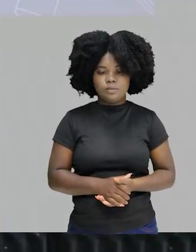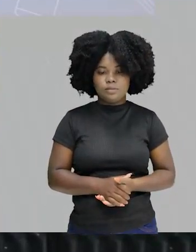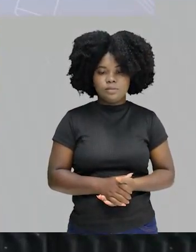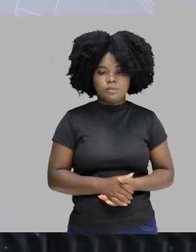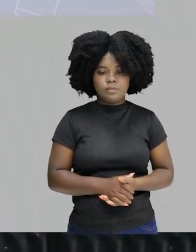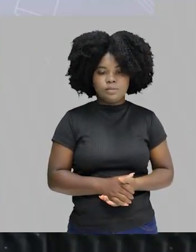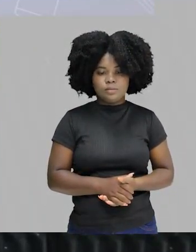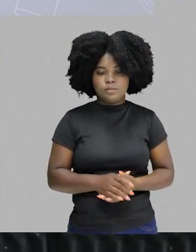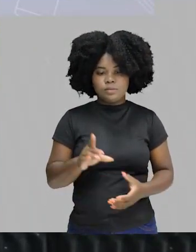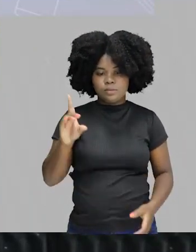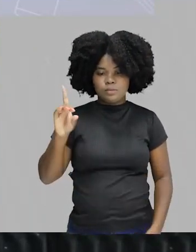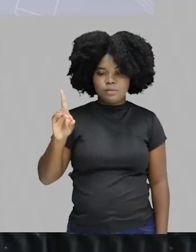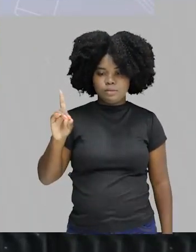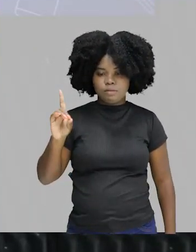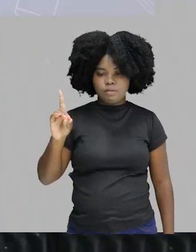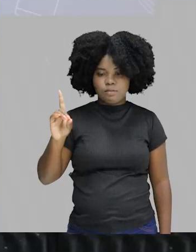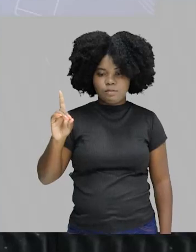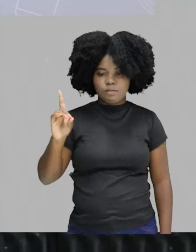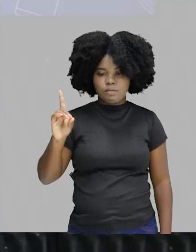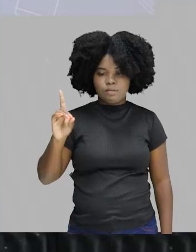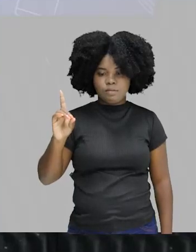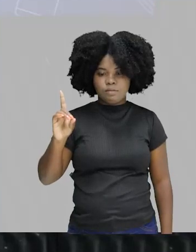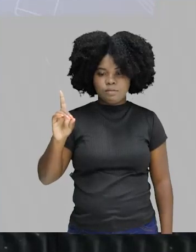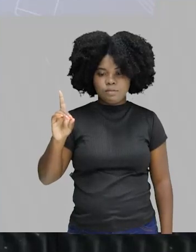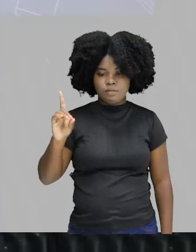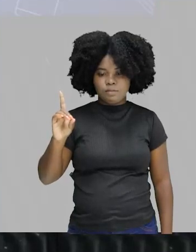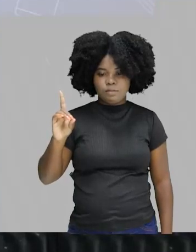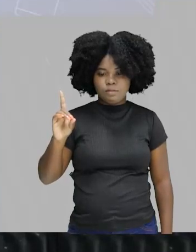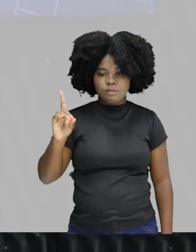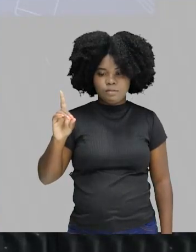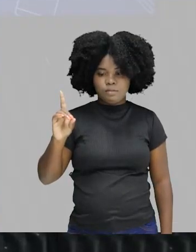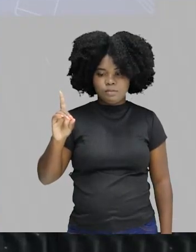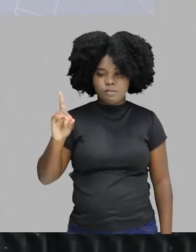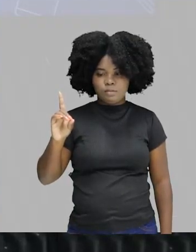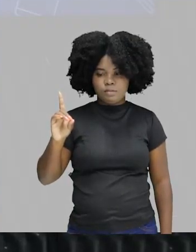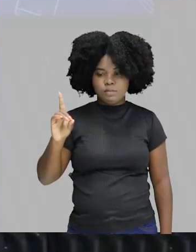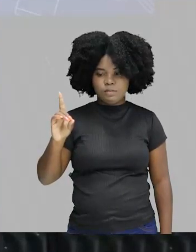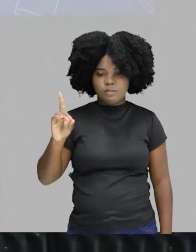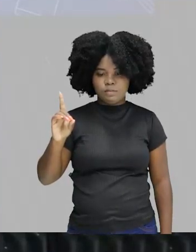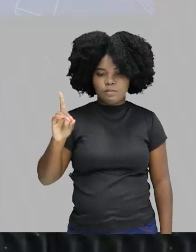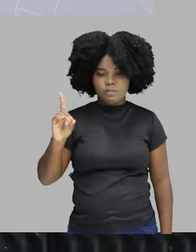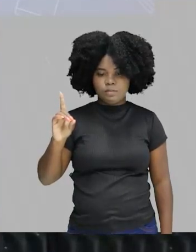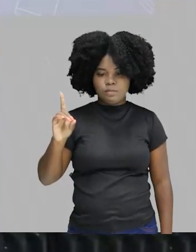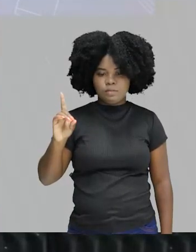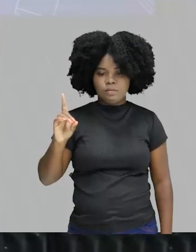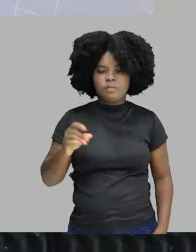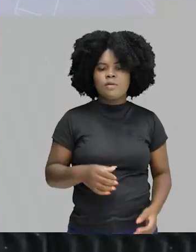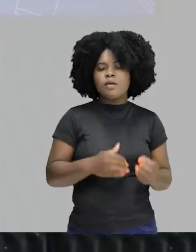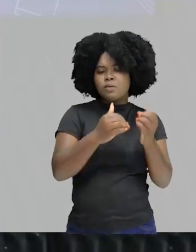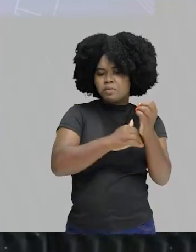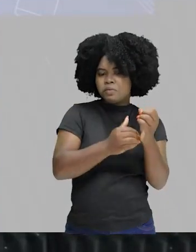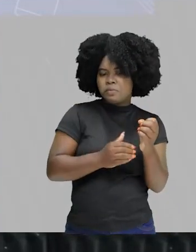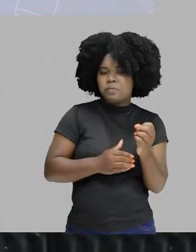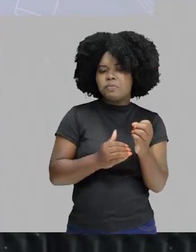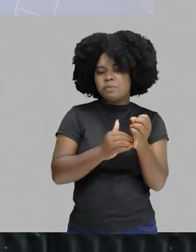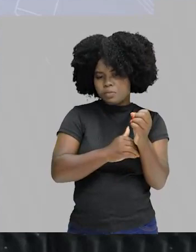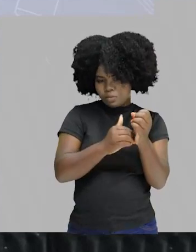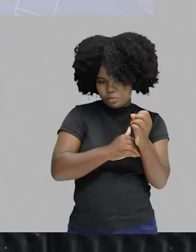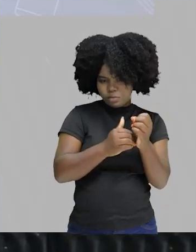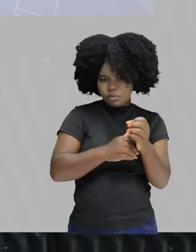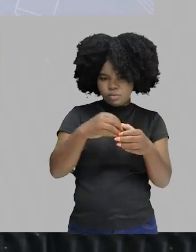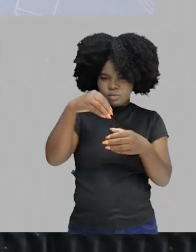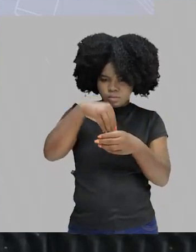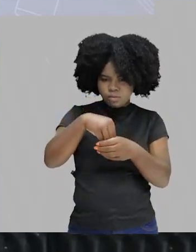Isso dá o direito a todos, a escolha livre dos candidatos políticos, sem a existência do voto secreto. A existência do voto secreto é uma